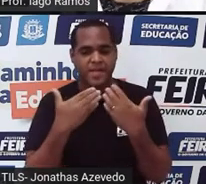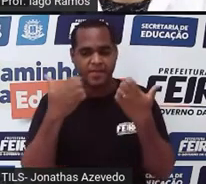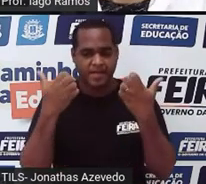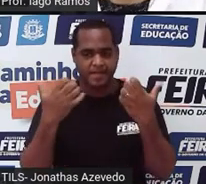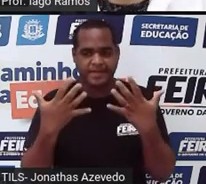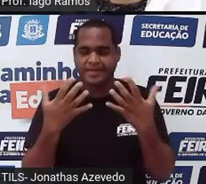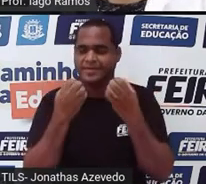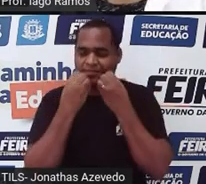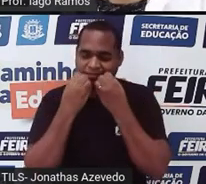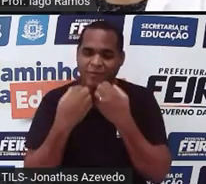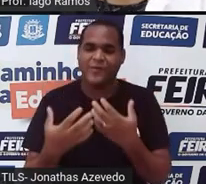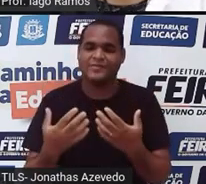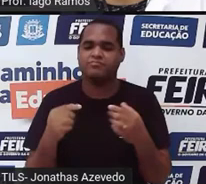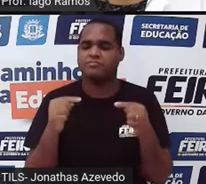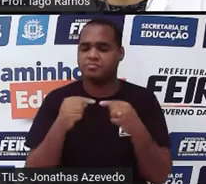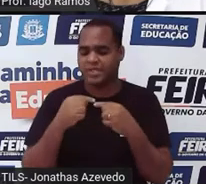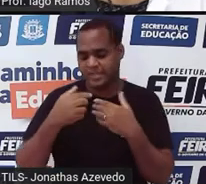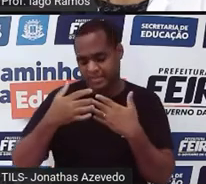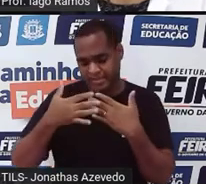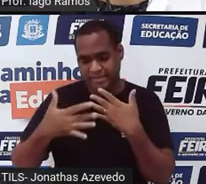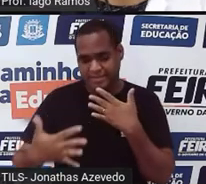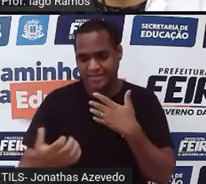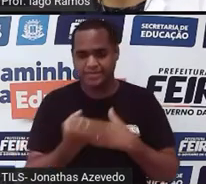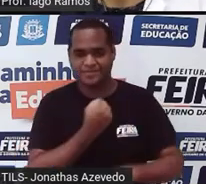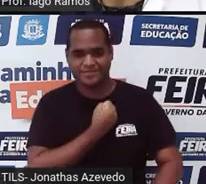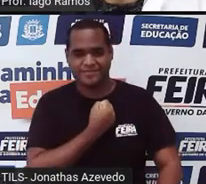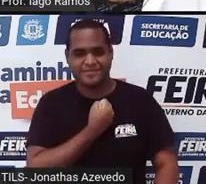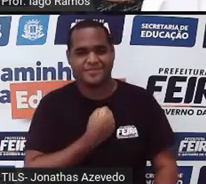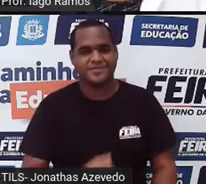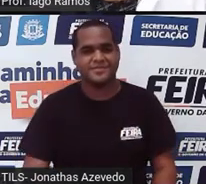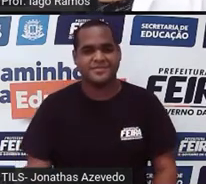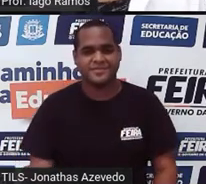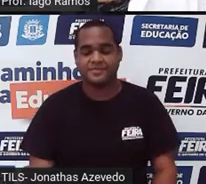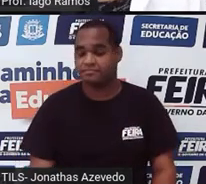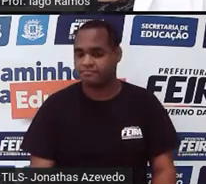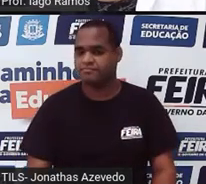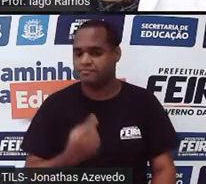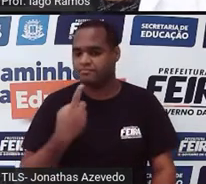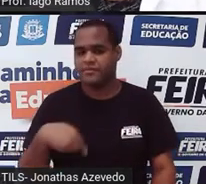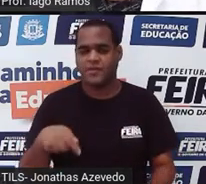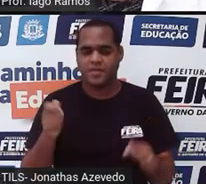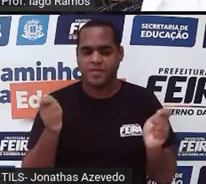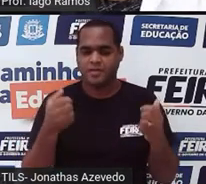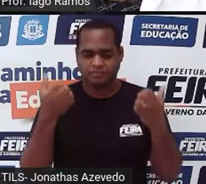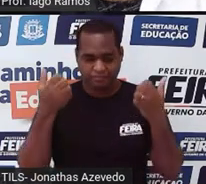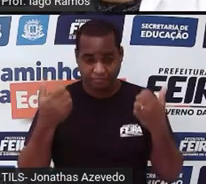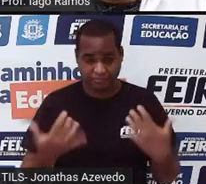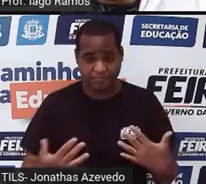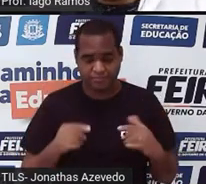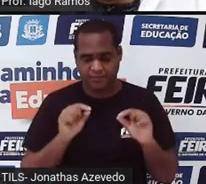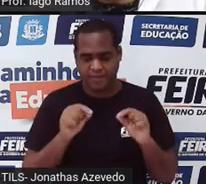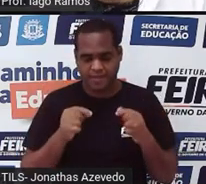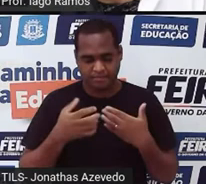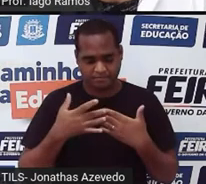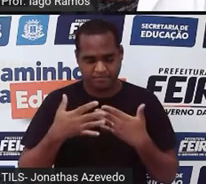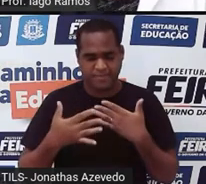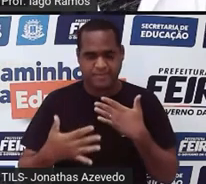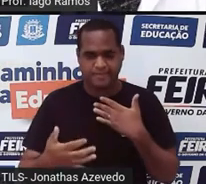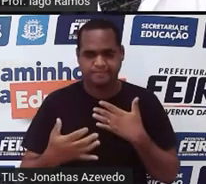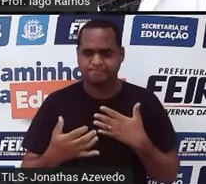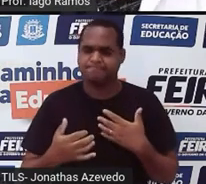papo bacana sobre sequência numérica, tá? E aí a gente já pode falar de sequência, certo?